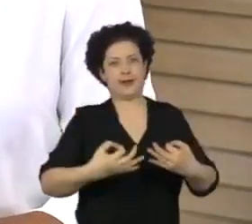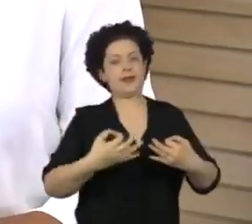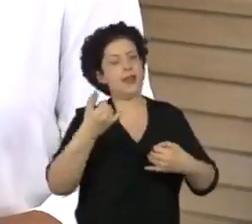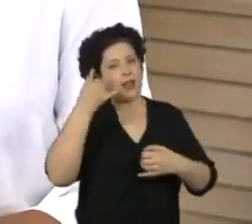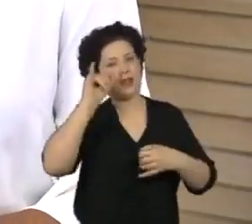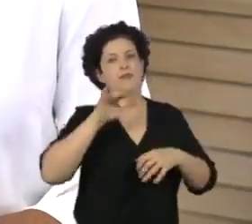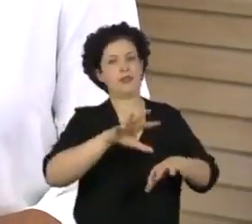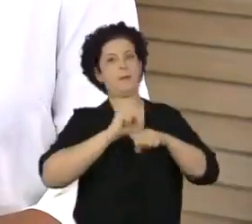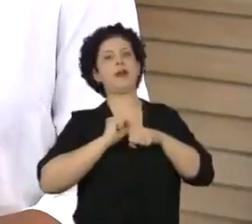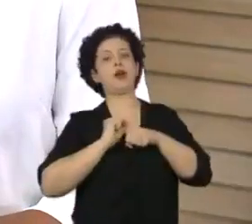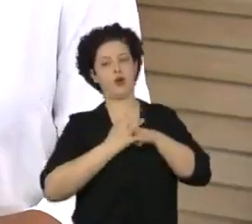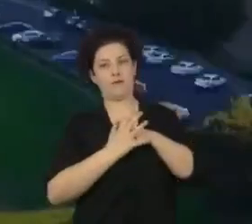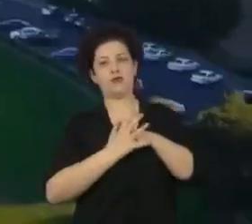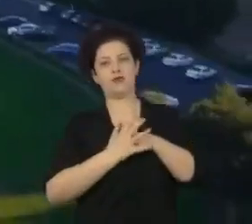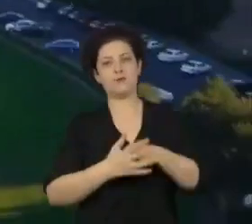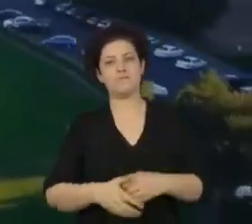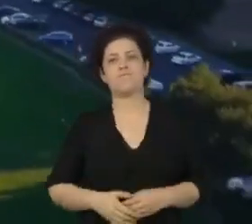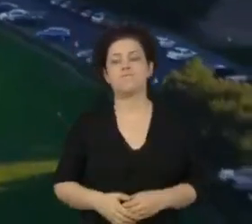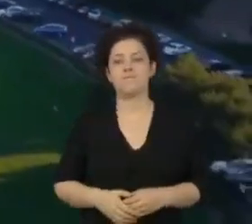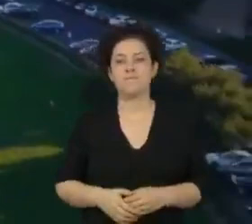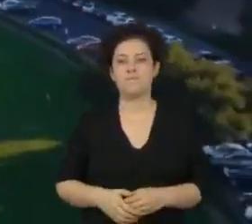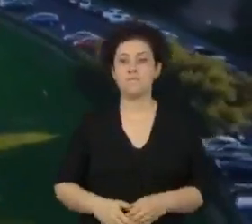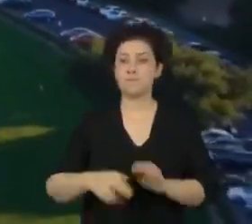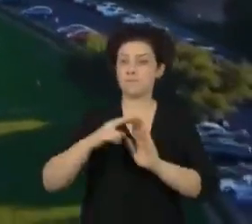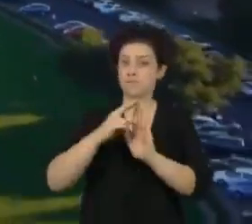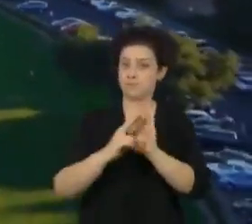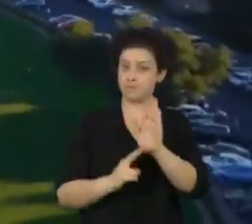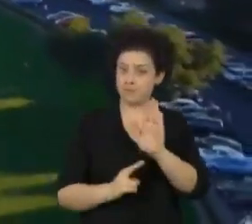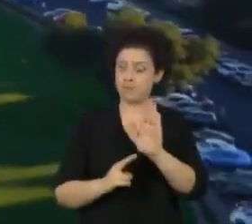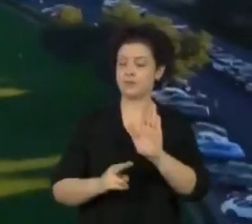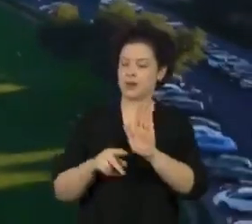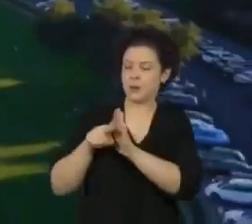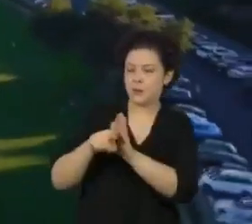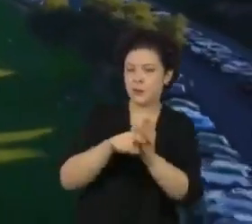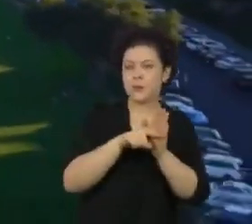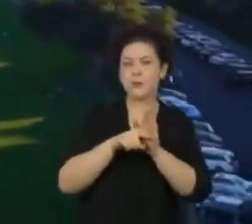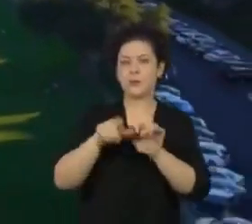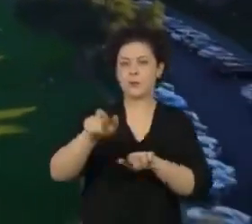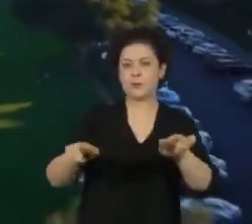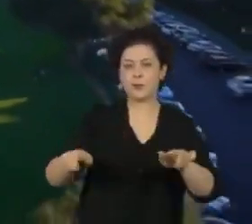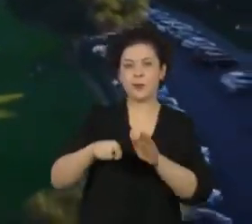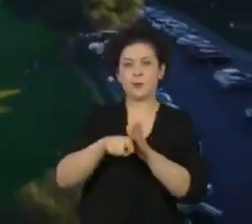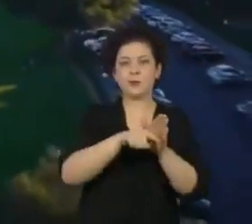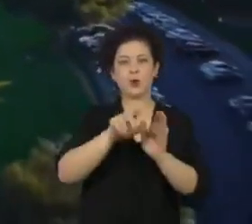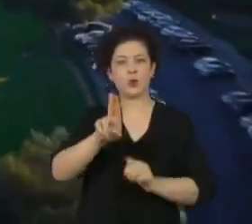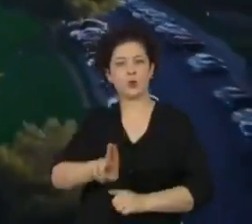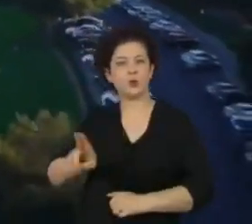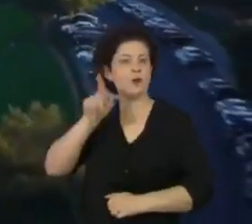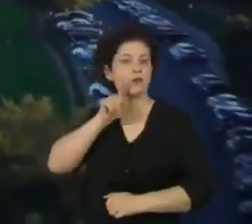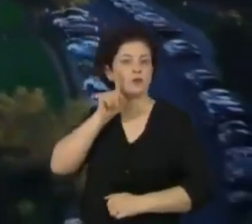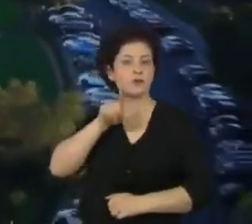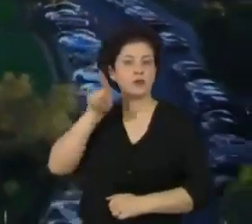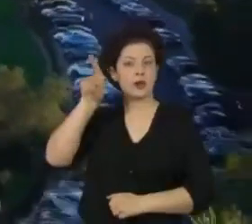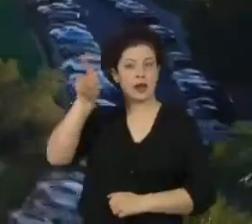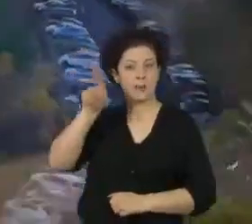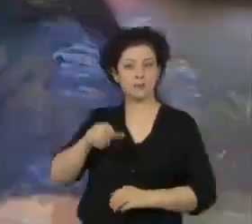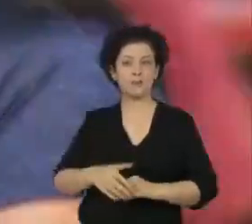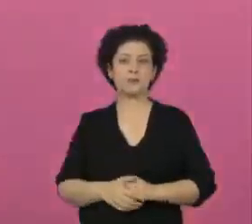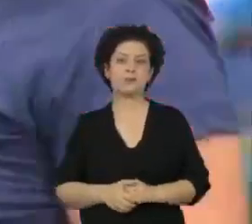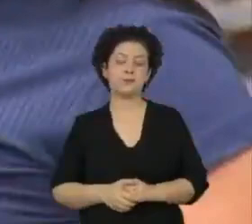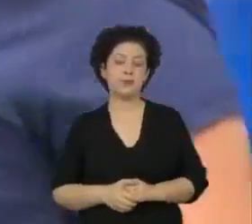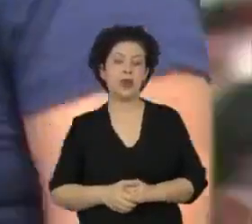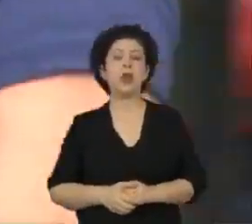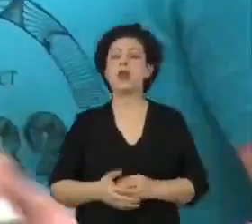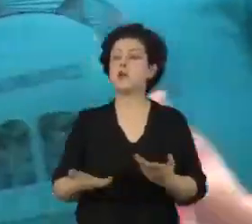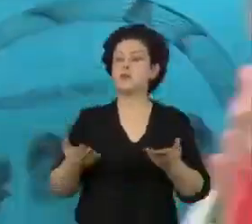prevenção da Covid-19. O relatório preliminar elaborado por pesquisadores das universidades americanas de Yale e Stanford